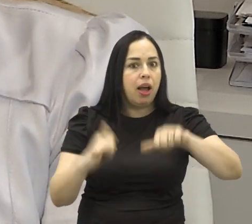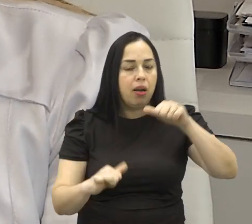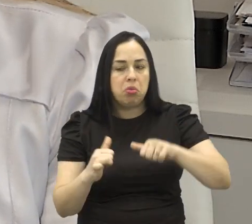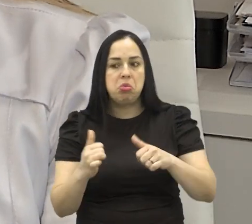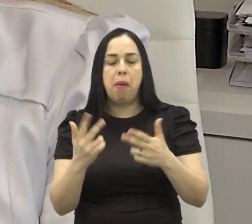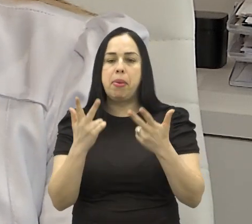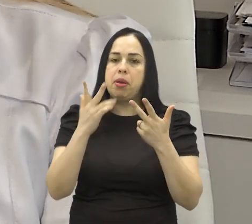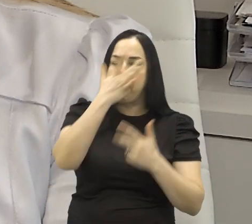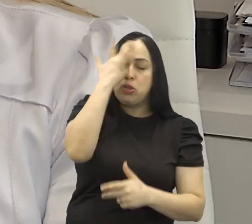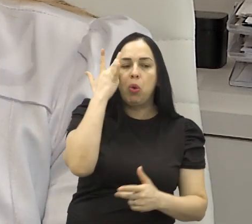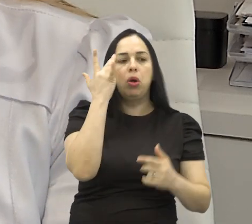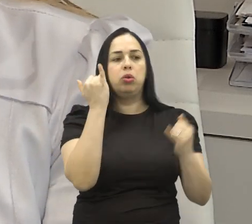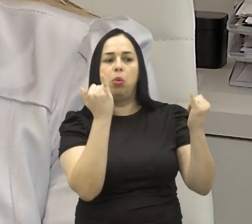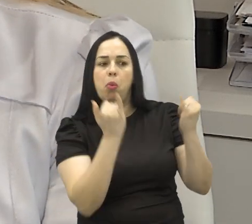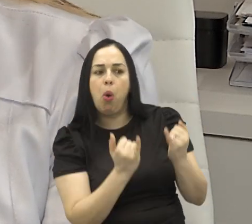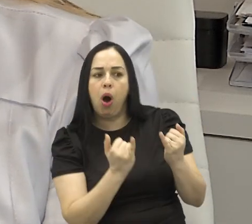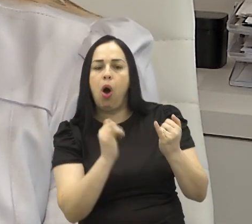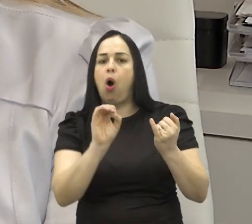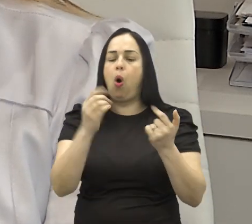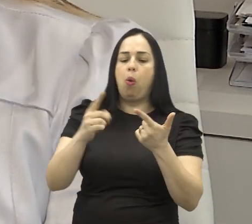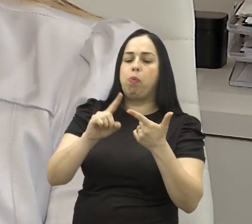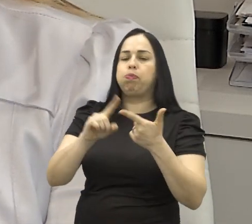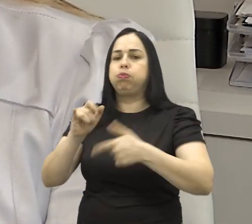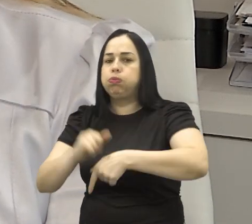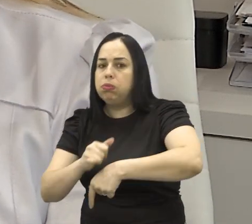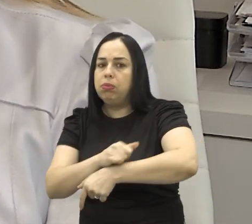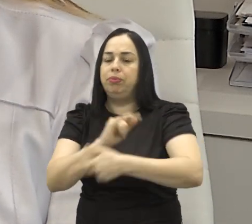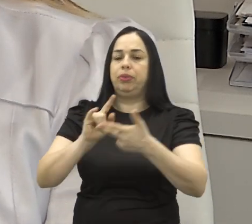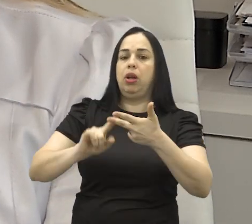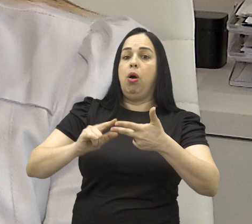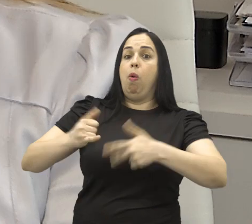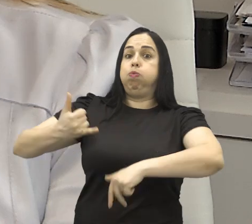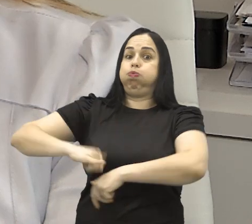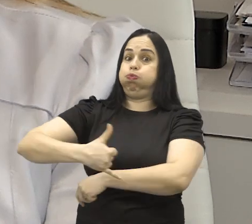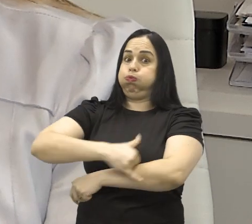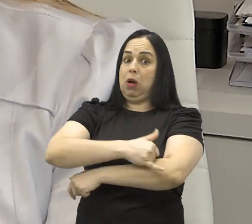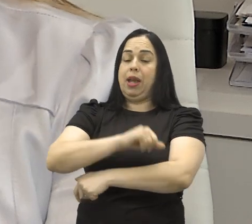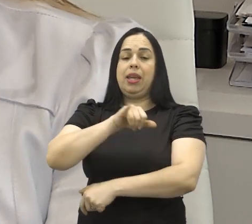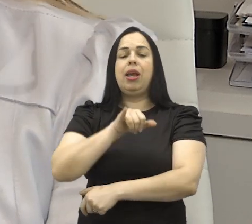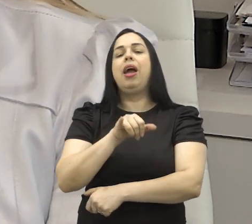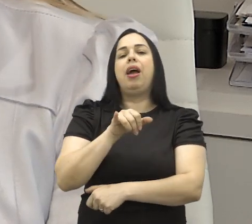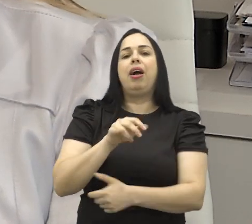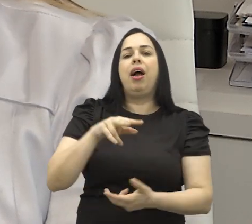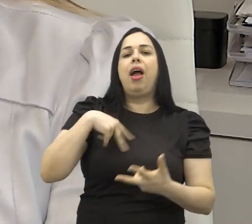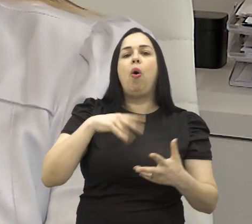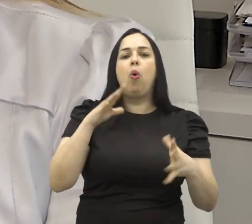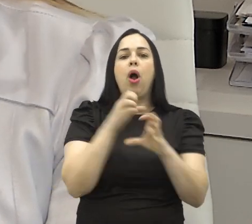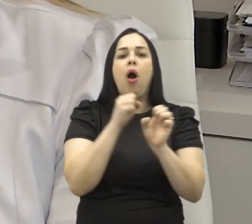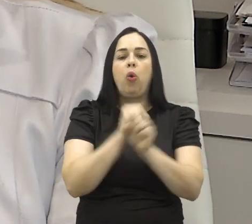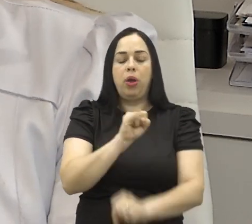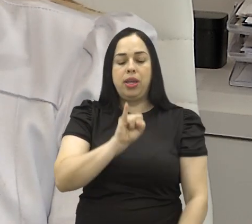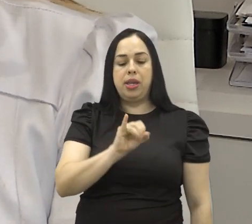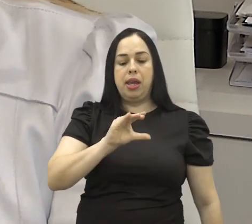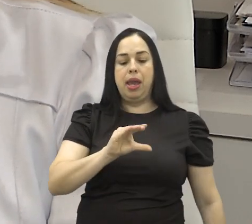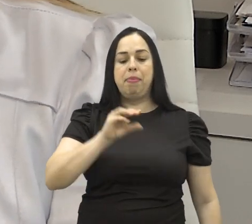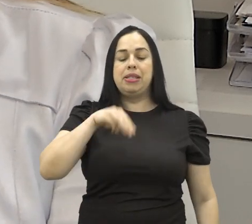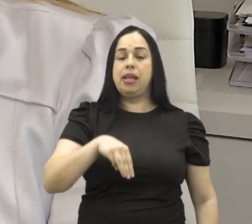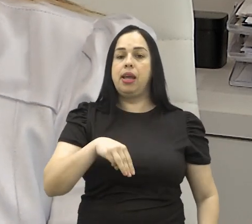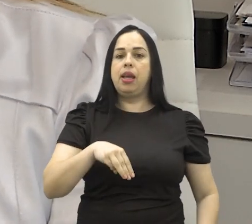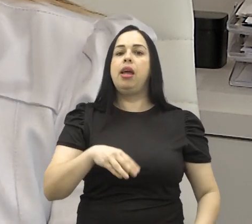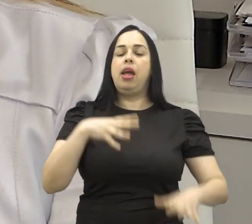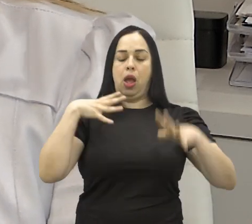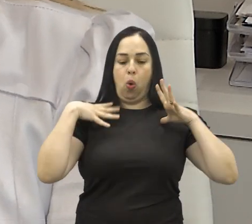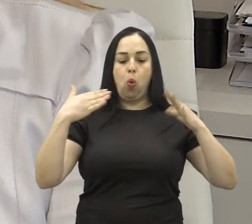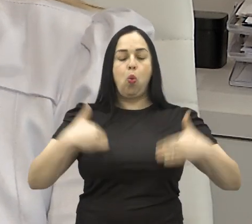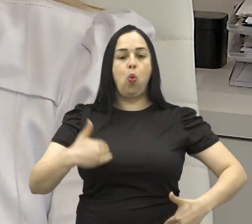é peso normal, peso sobrepeso e obesidade seria o IMC. Então, índice de massa corpórea. A gente define